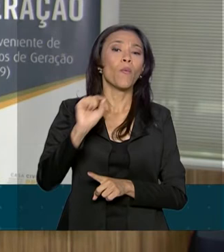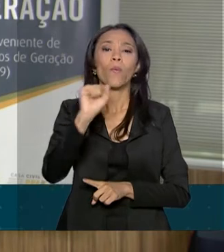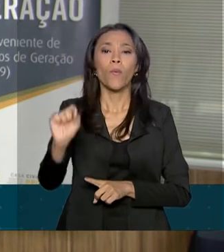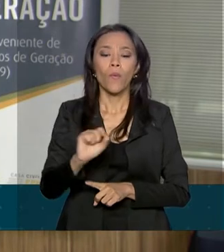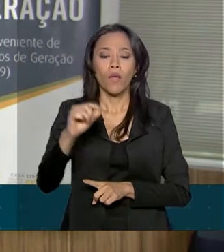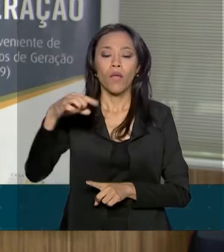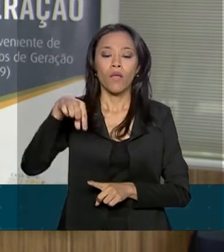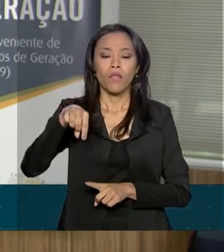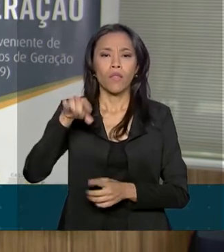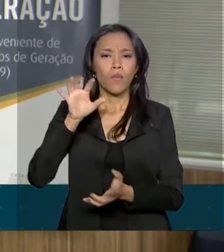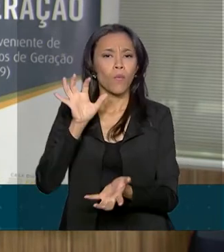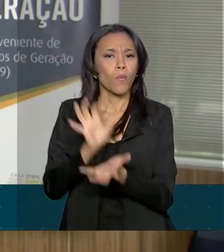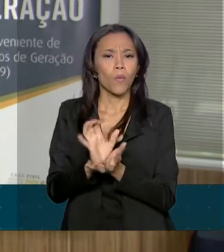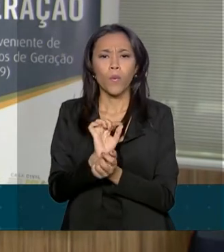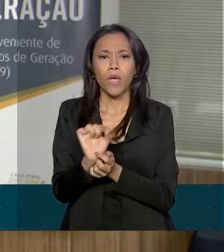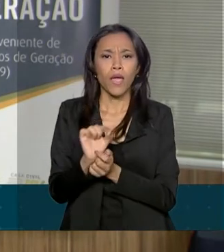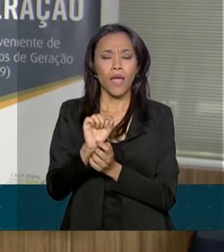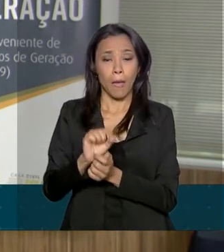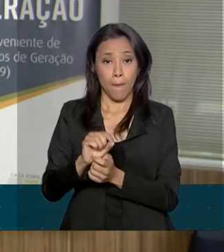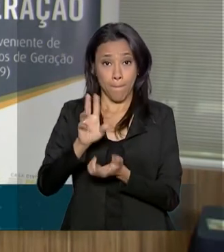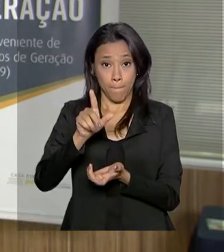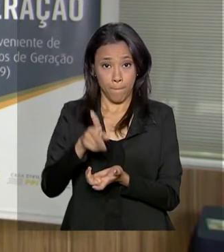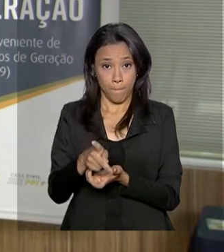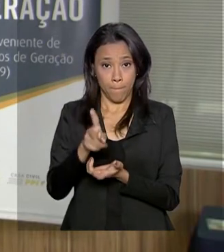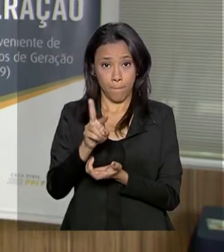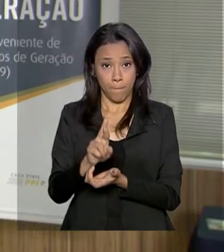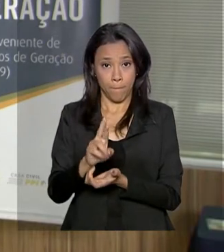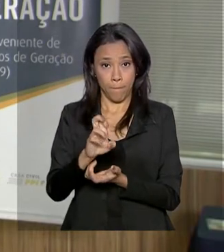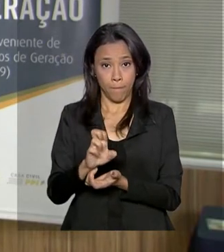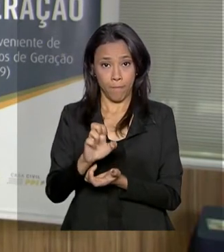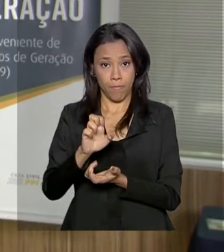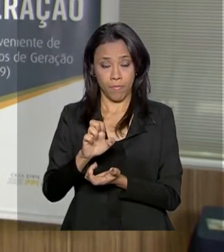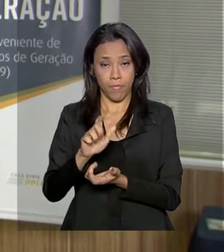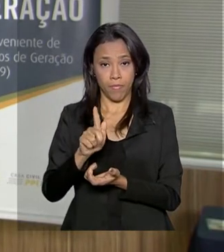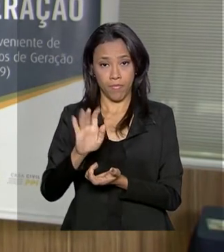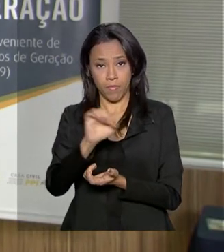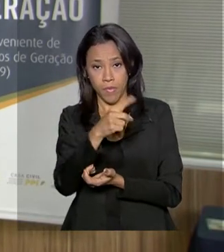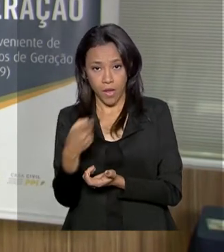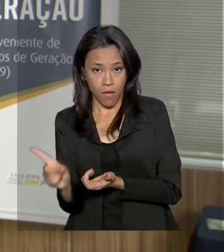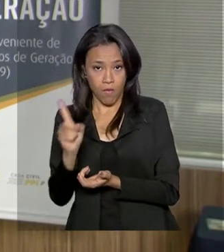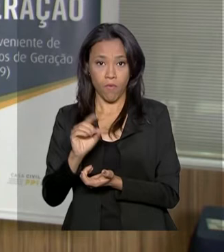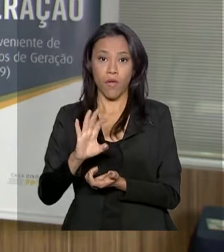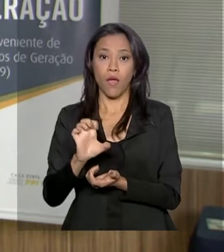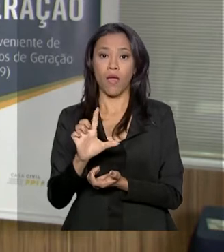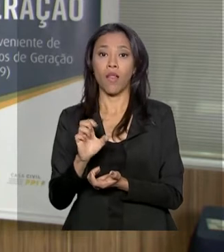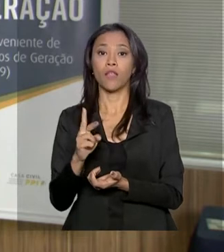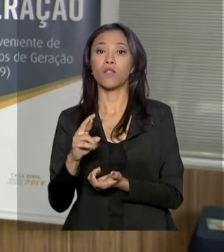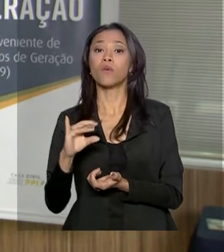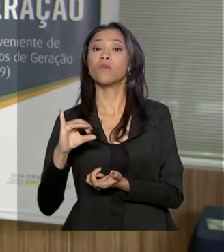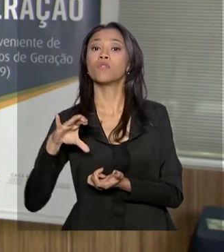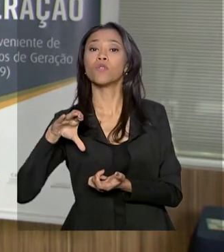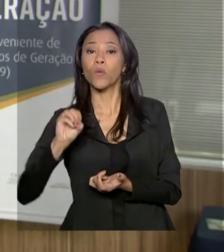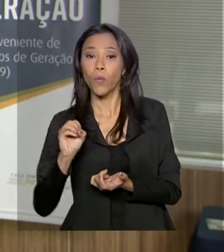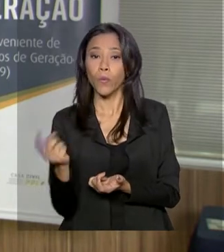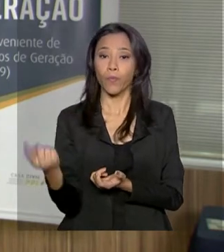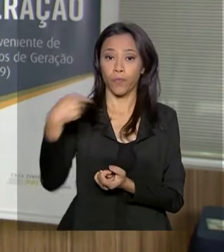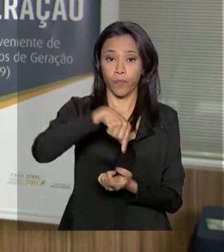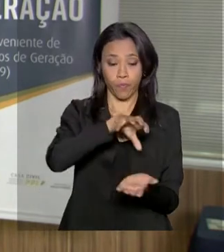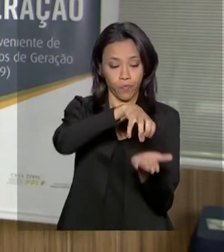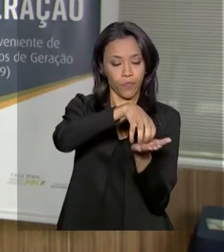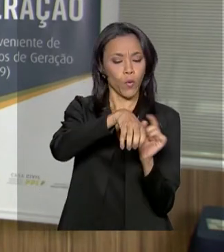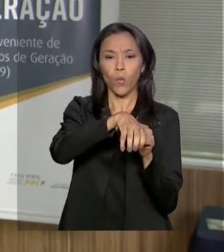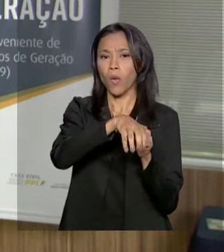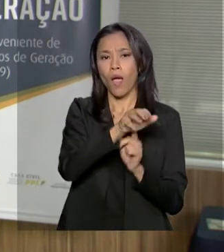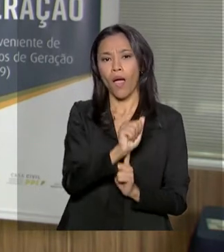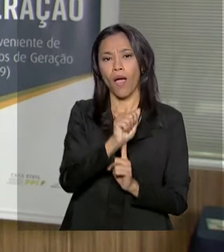de um pregão eletrônico no site da Câmara de Comercialização de Energia Elétrica. A ANEEL, a Agência